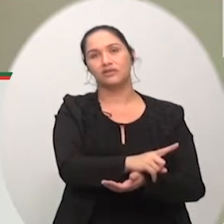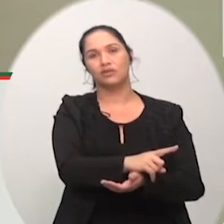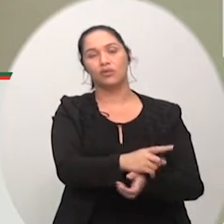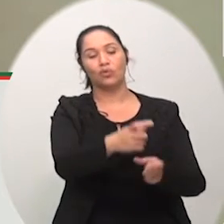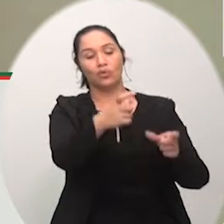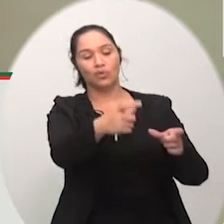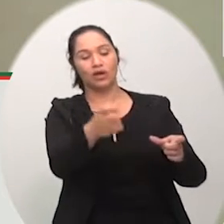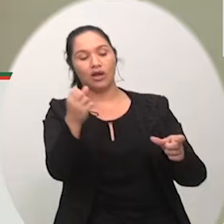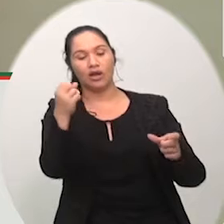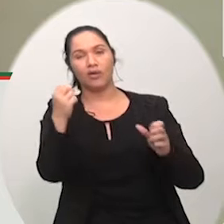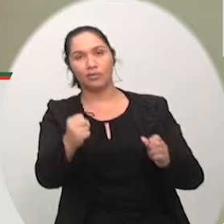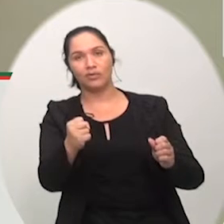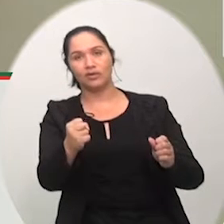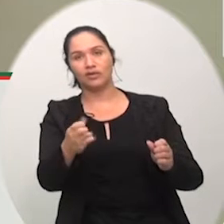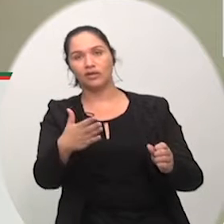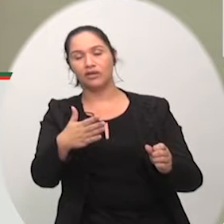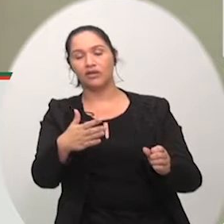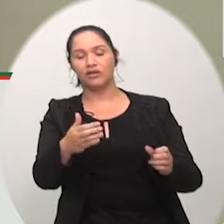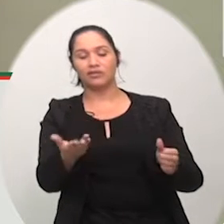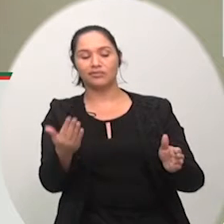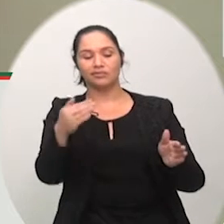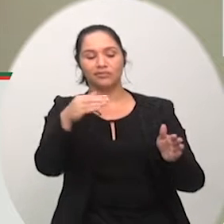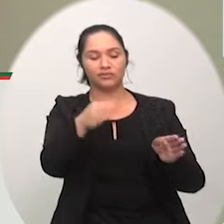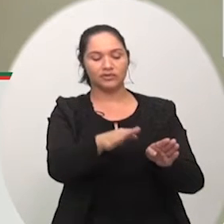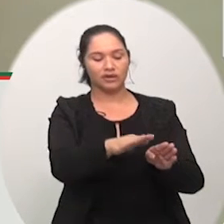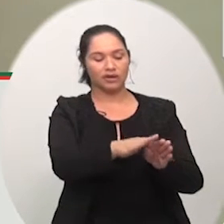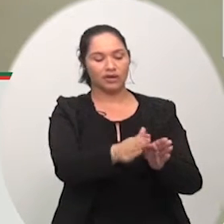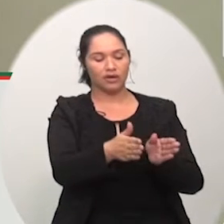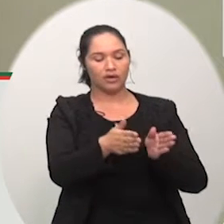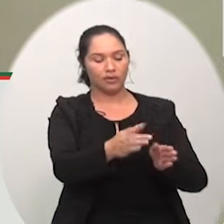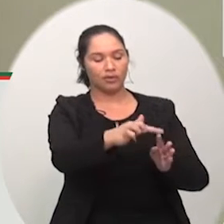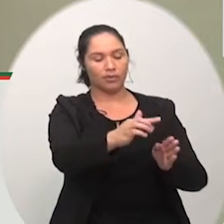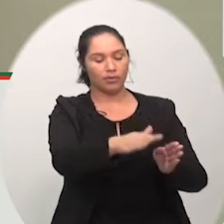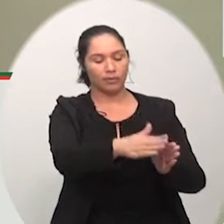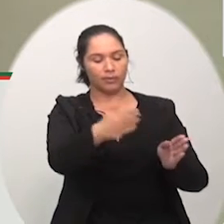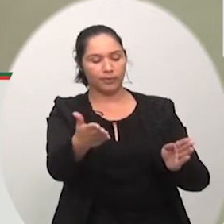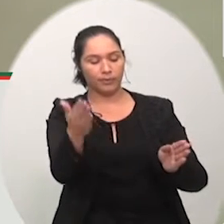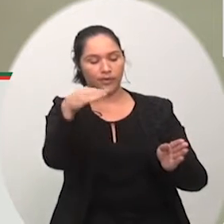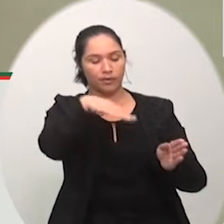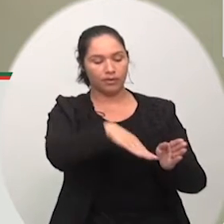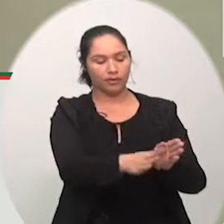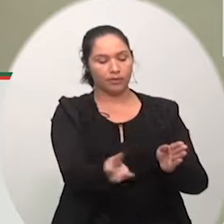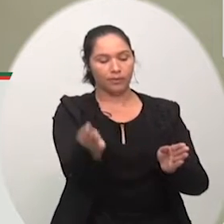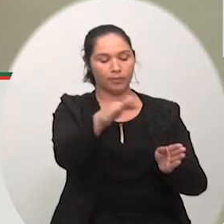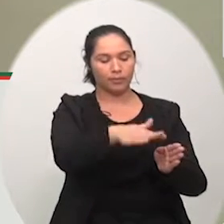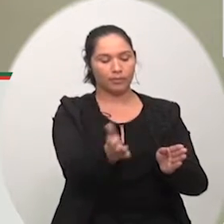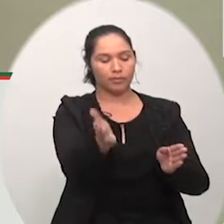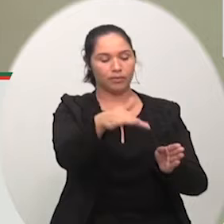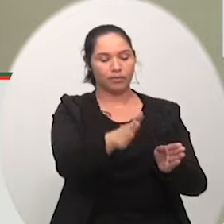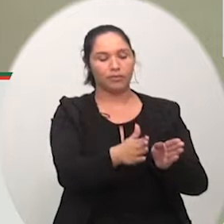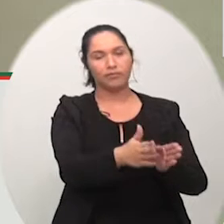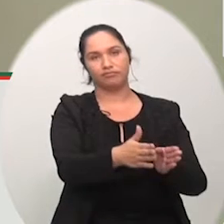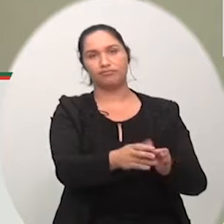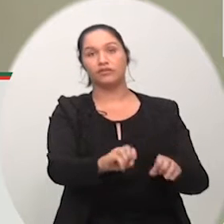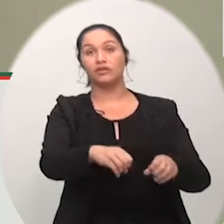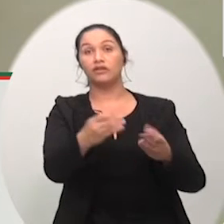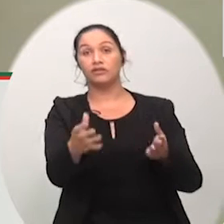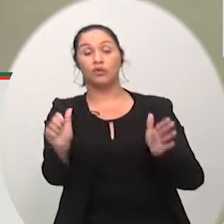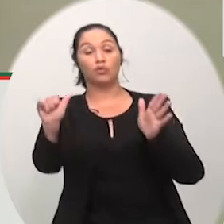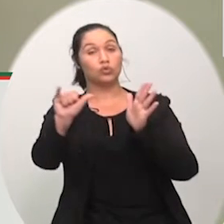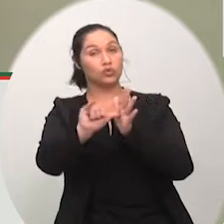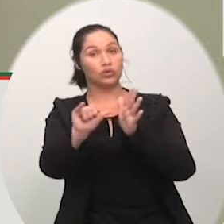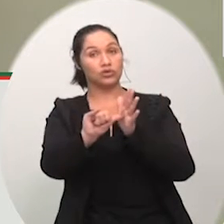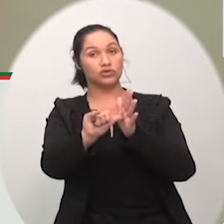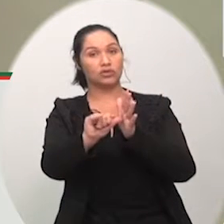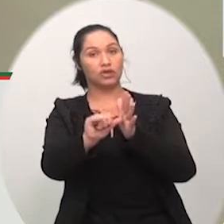principalmente nos fins de semana e quando se tem isso reservado a população sabe está no edital isso aprovado em lei podemos